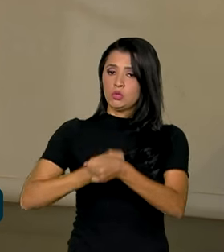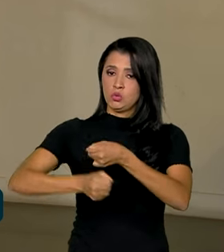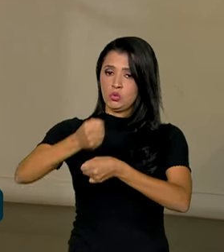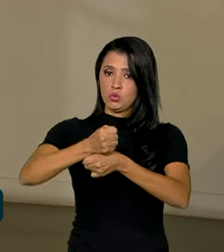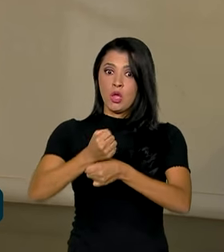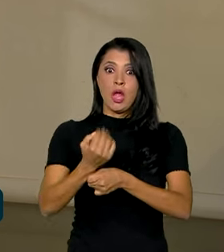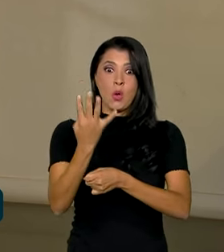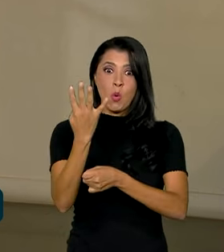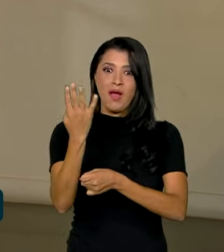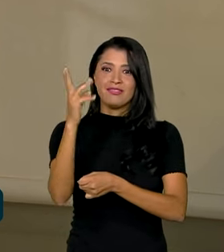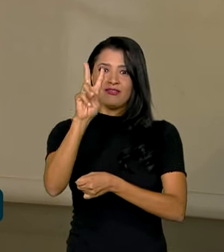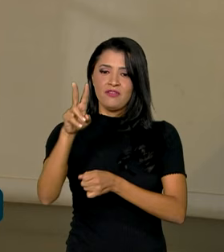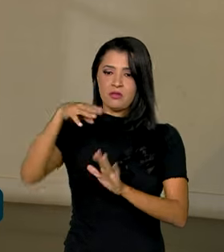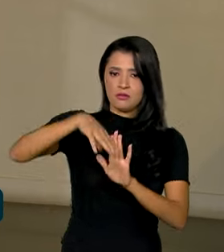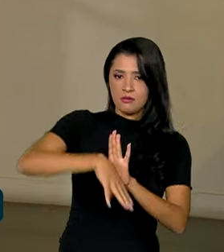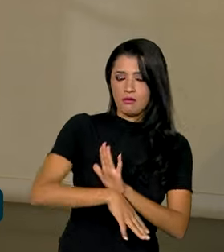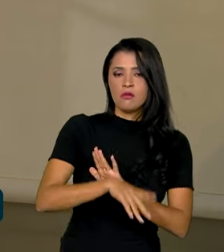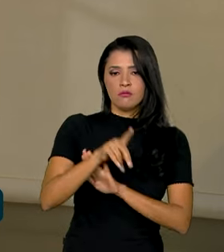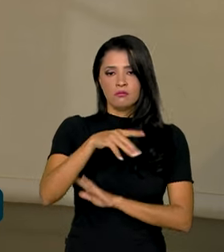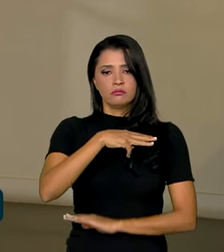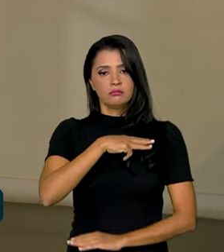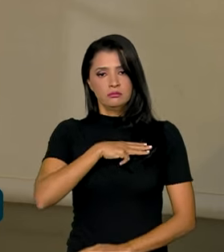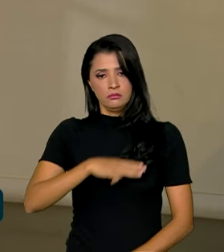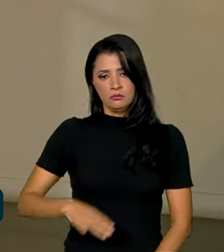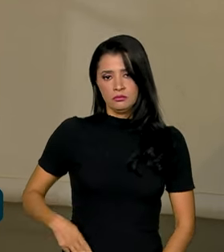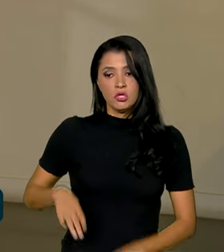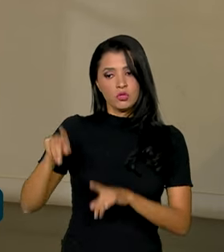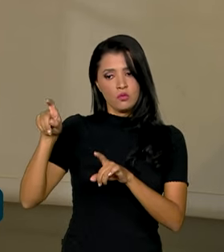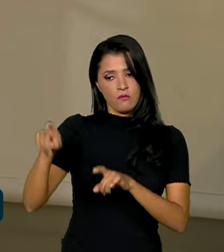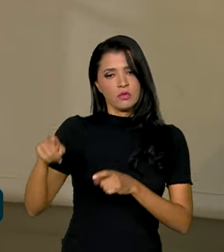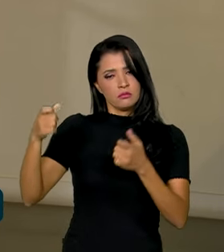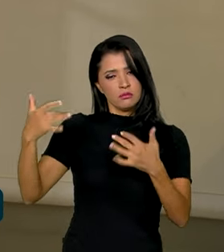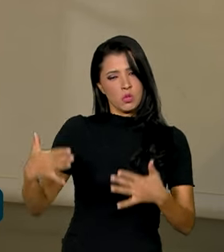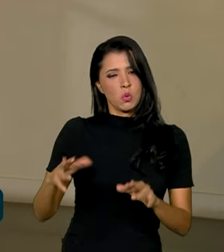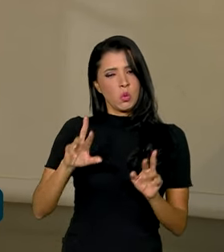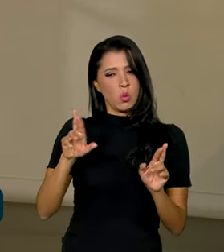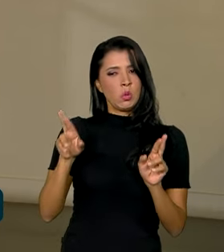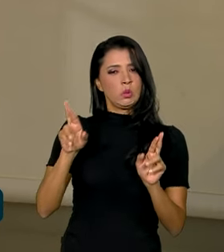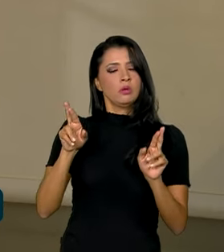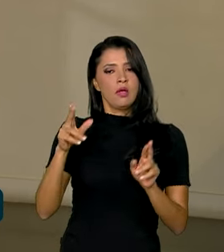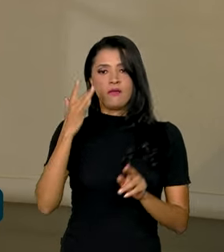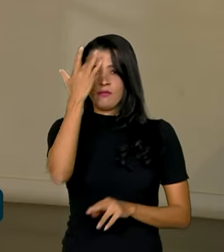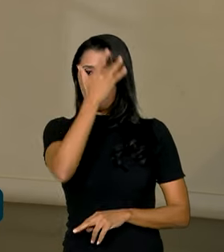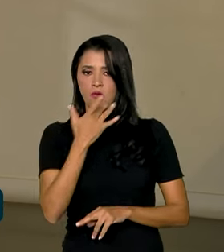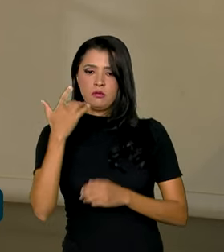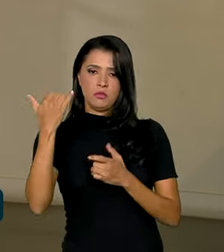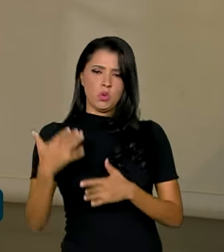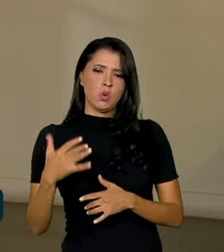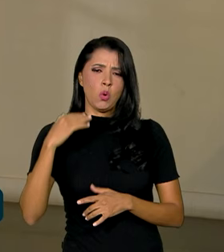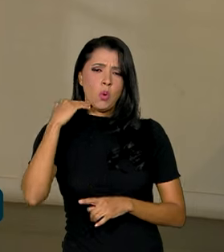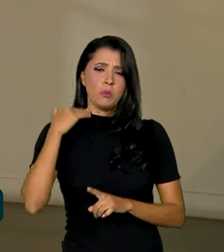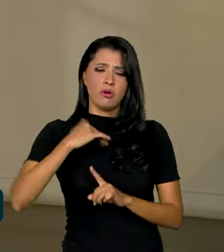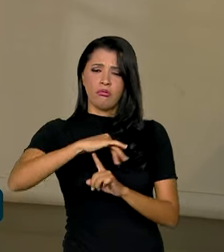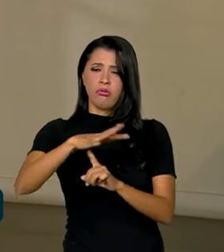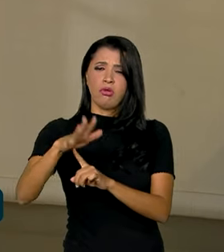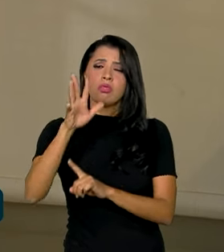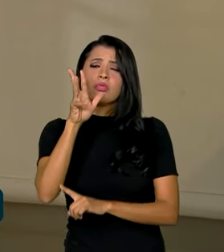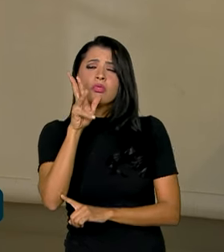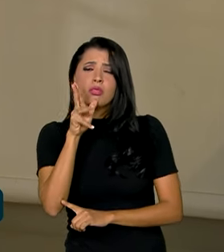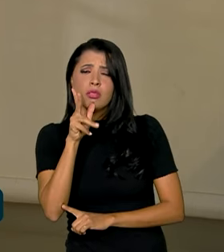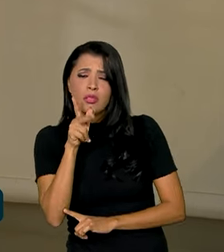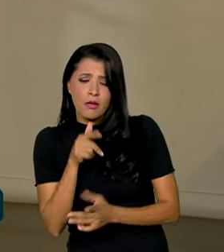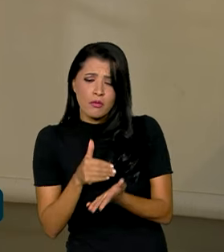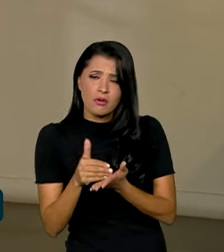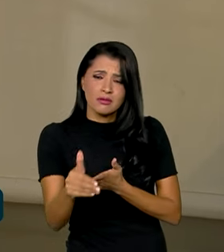seguida. O ministro da Fazenda, então, comentou, falou sobre essa expectativa. E Fernando Haddad disse que o Banco Central demorou muito para iniciar esse